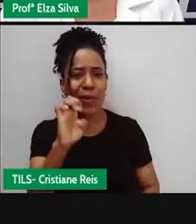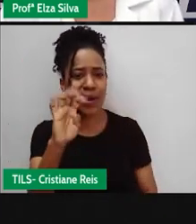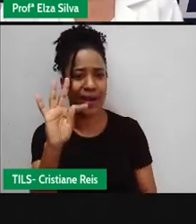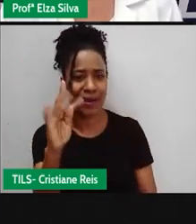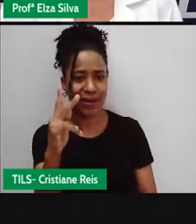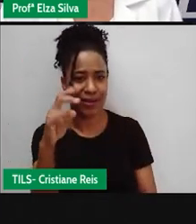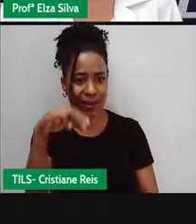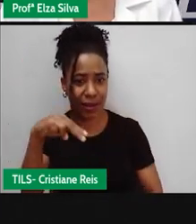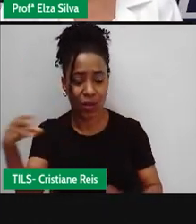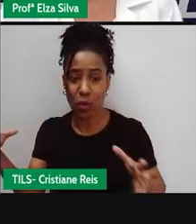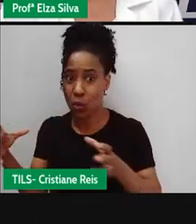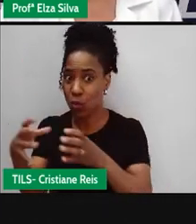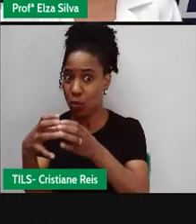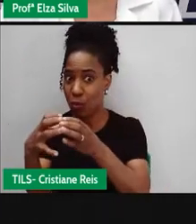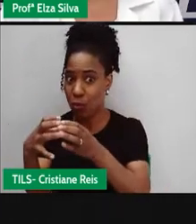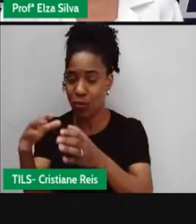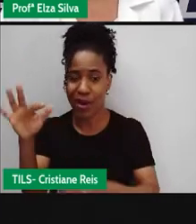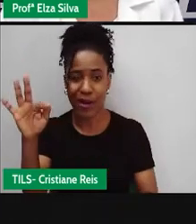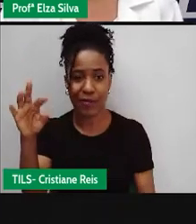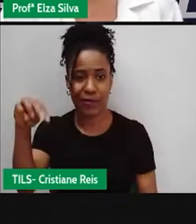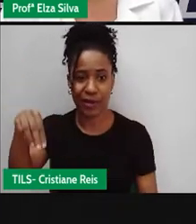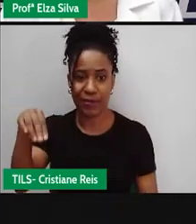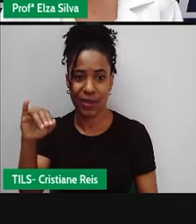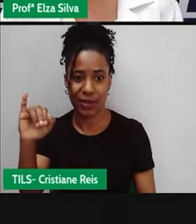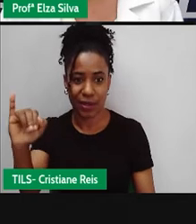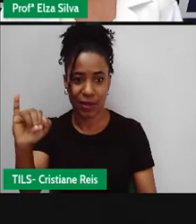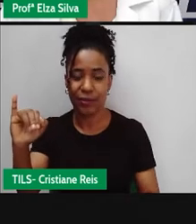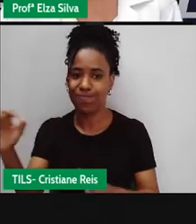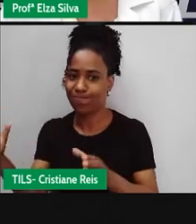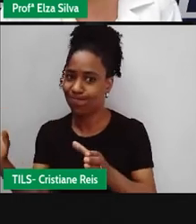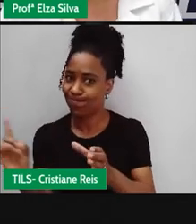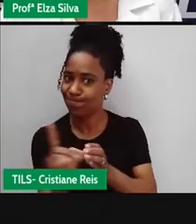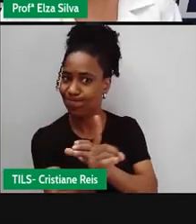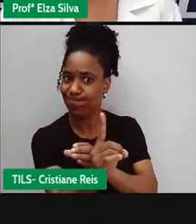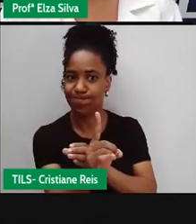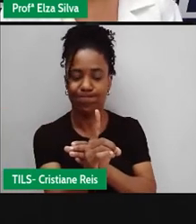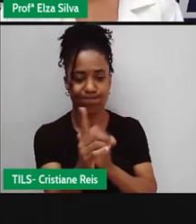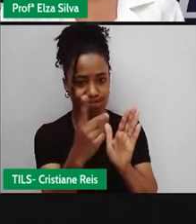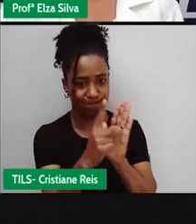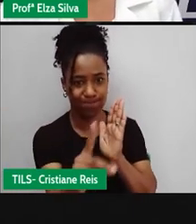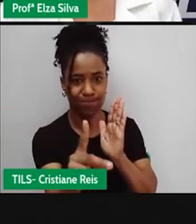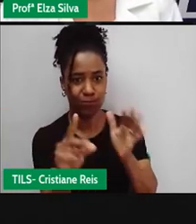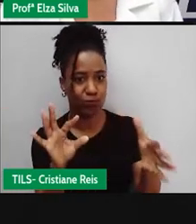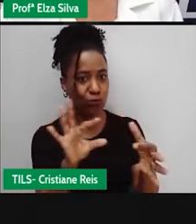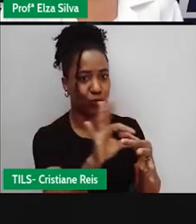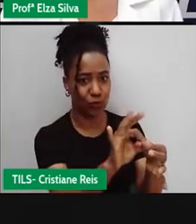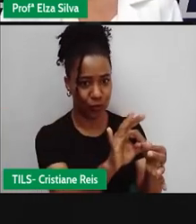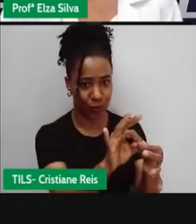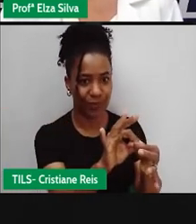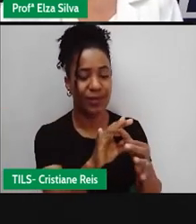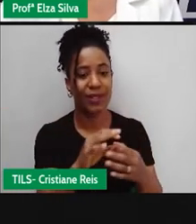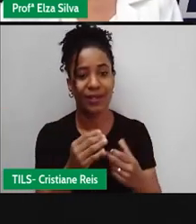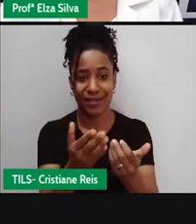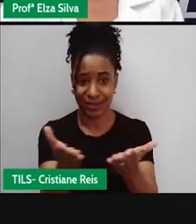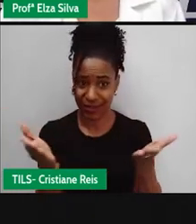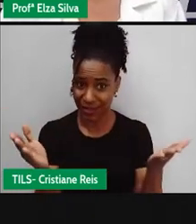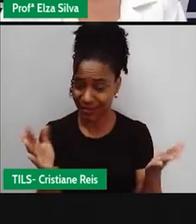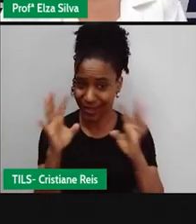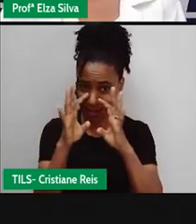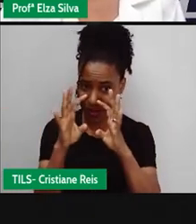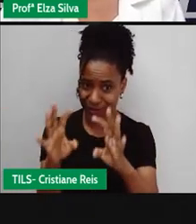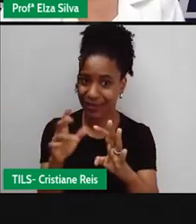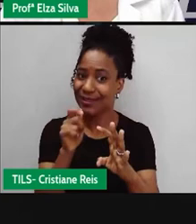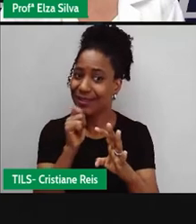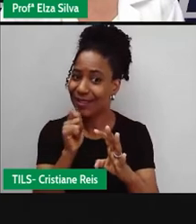FMI São forçados a se unir a um obstinado agente da CIA Quem não assistiu ainda Não